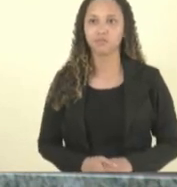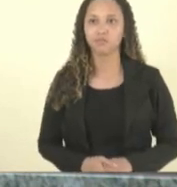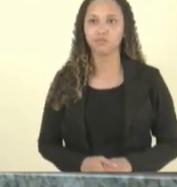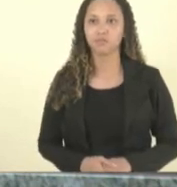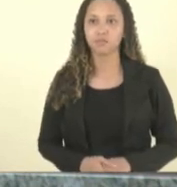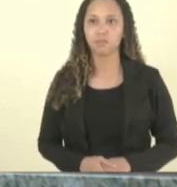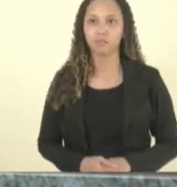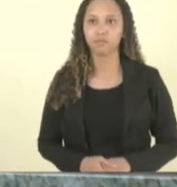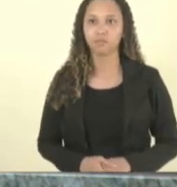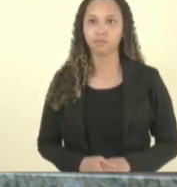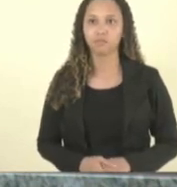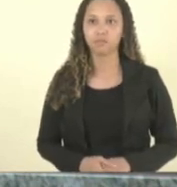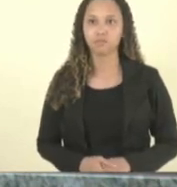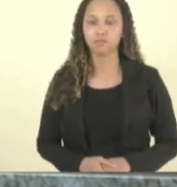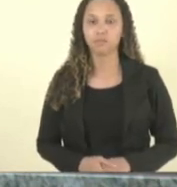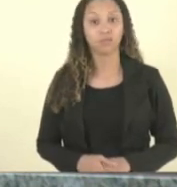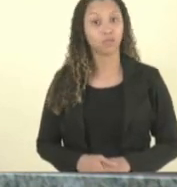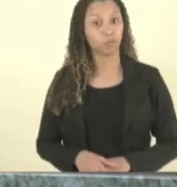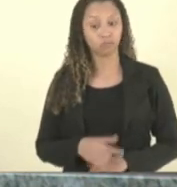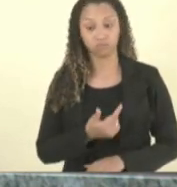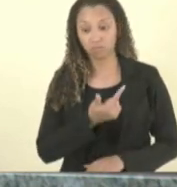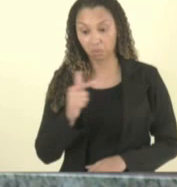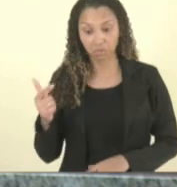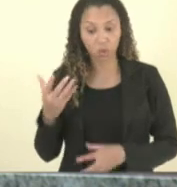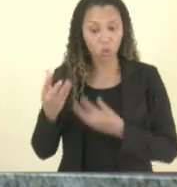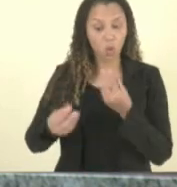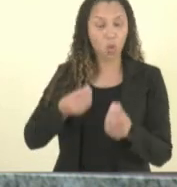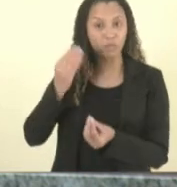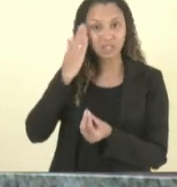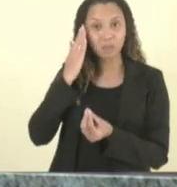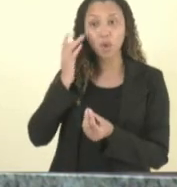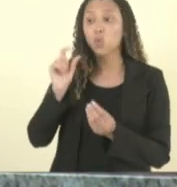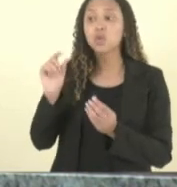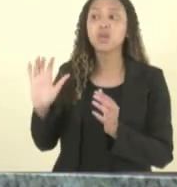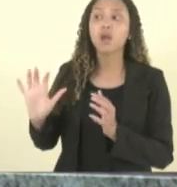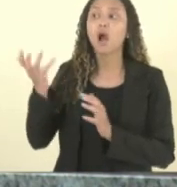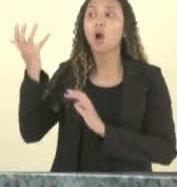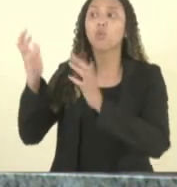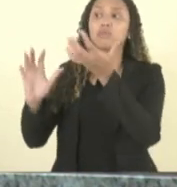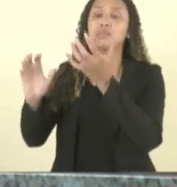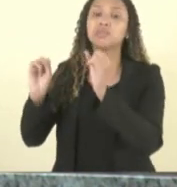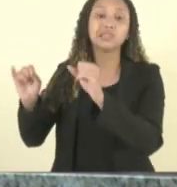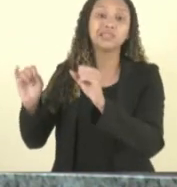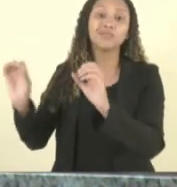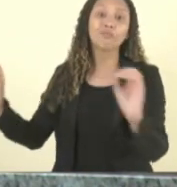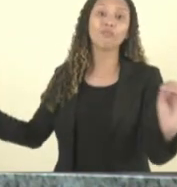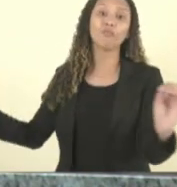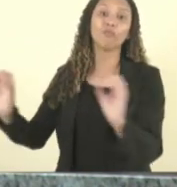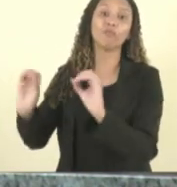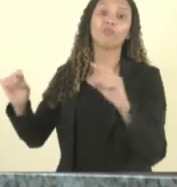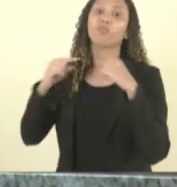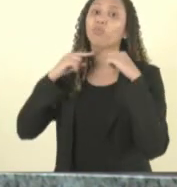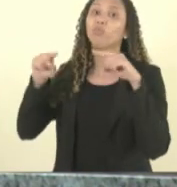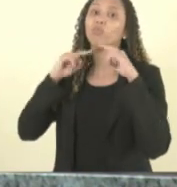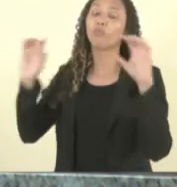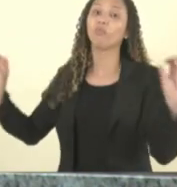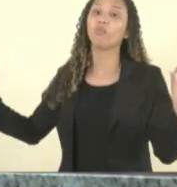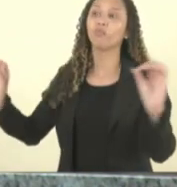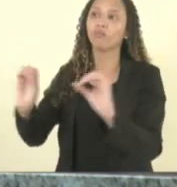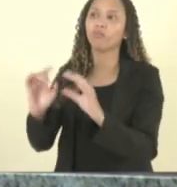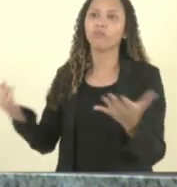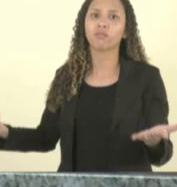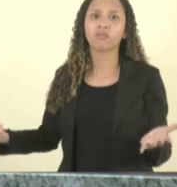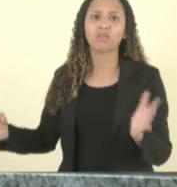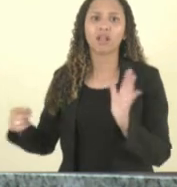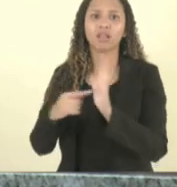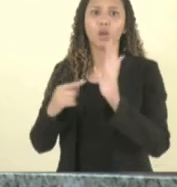aí como saber o que acontece se não houver a reclamação não houver a denúncia